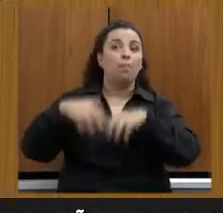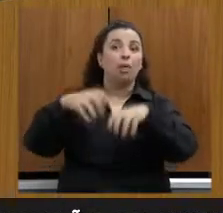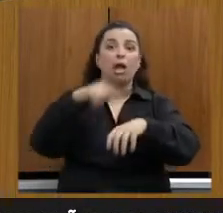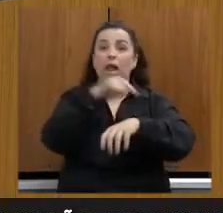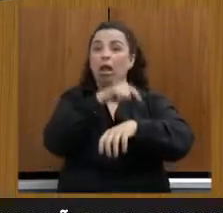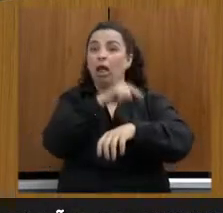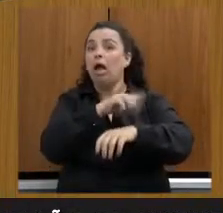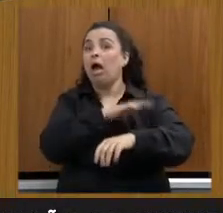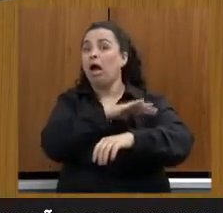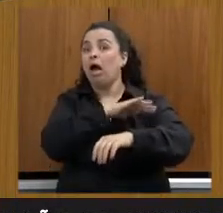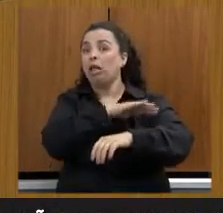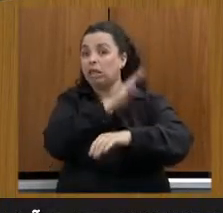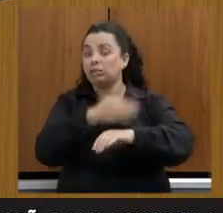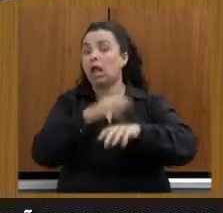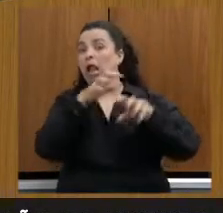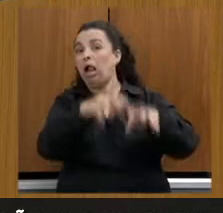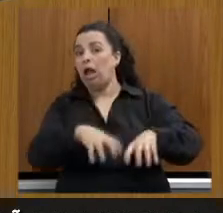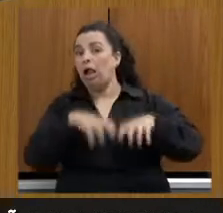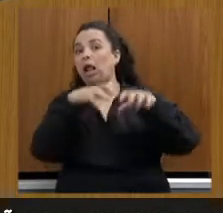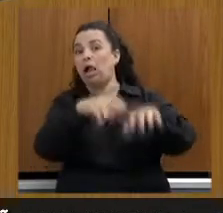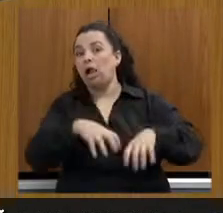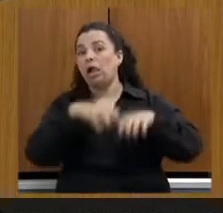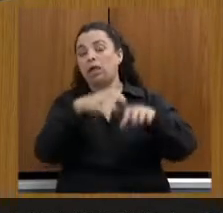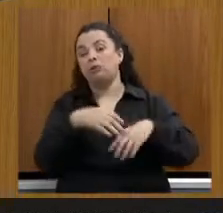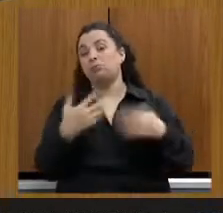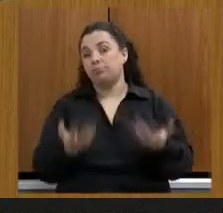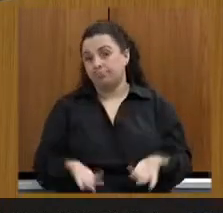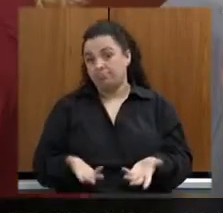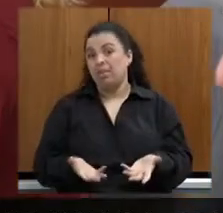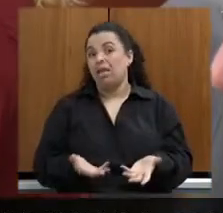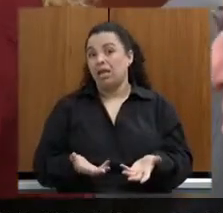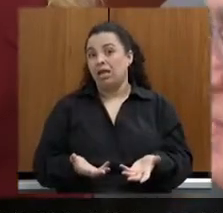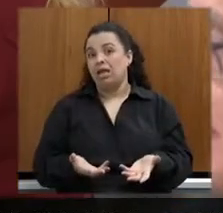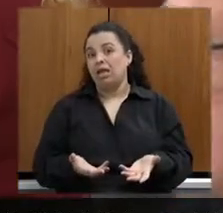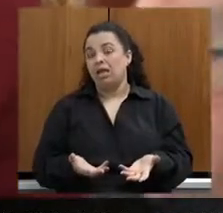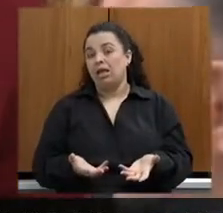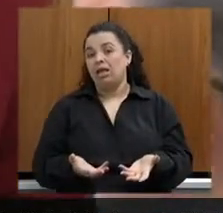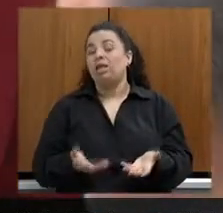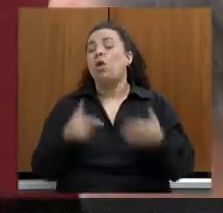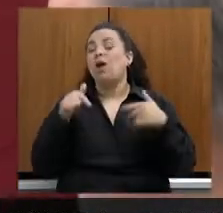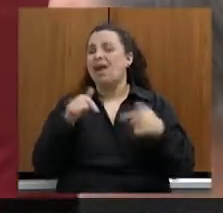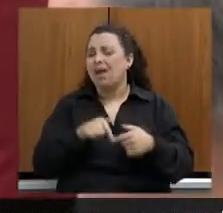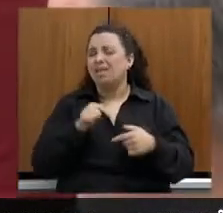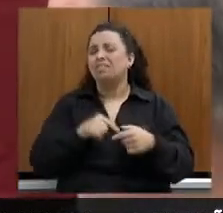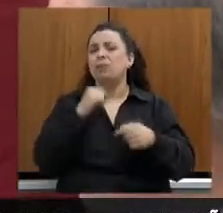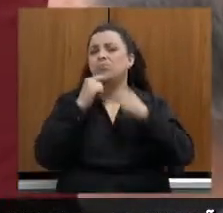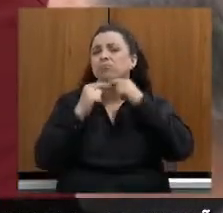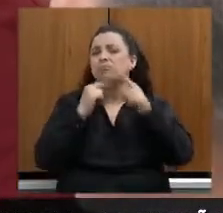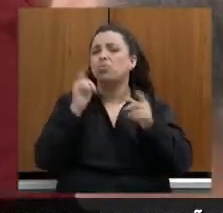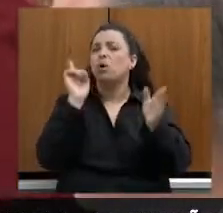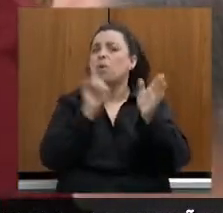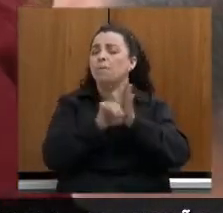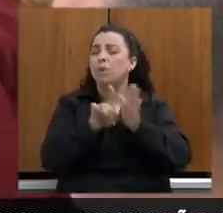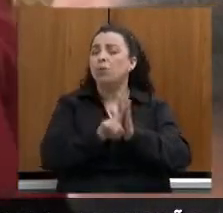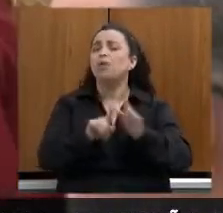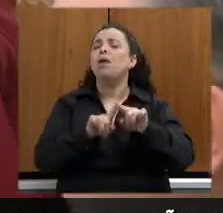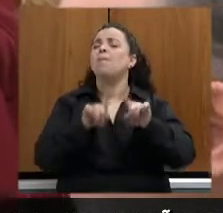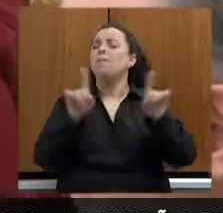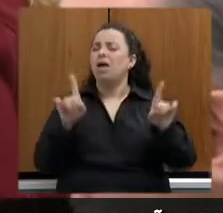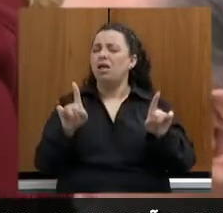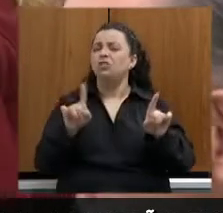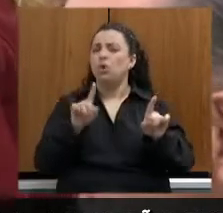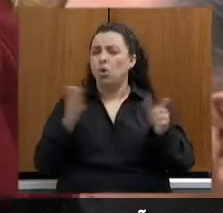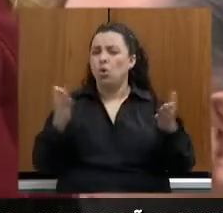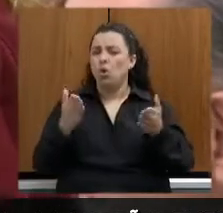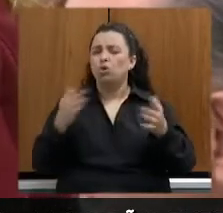e, portanto, protegida e não pode ter intervenções. Então, são essas as questões, mas nós vamos dar continuidade às